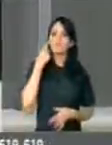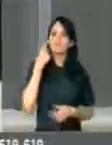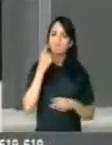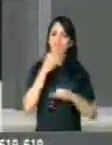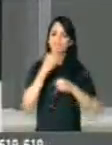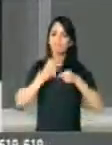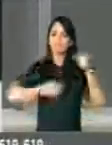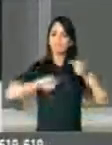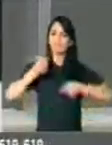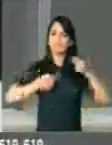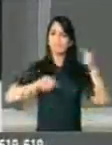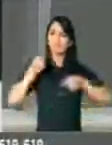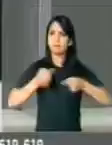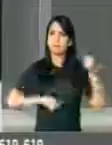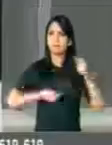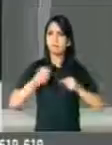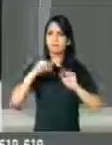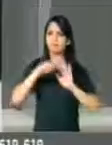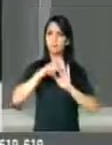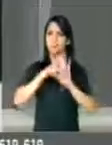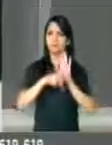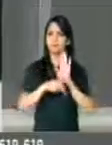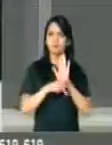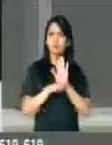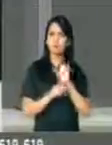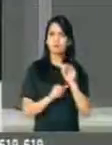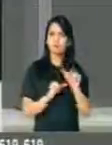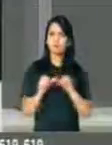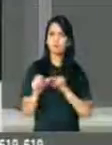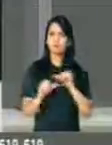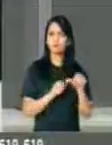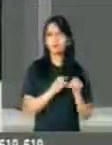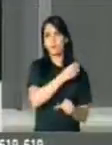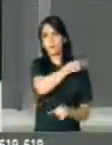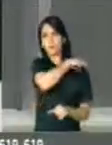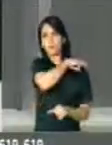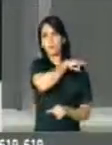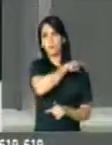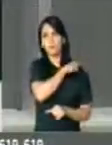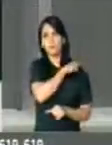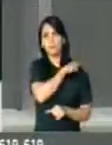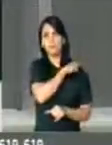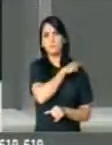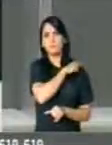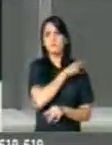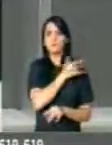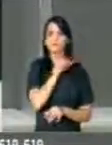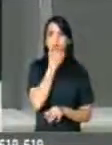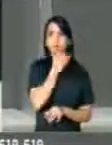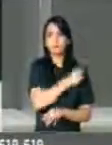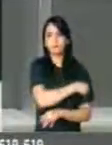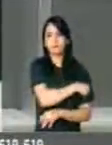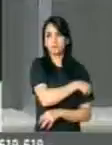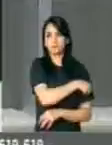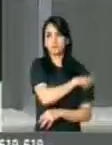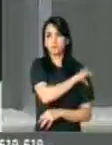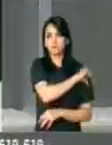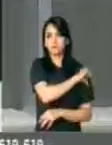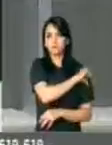discussão da MP, da Reforma do Ensino Fundamental. Nós sabemos que 85%